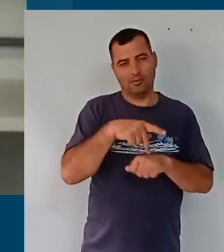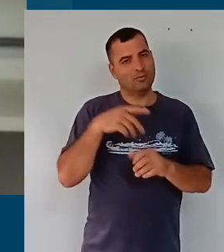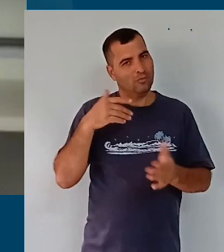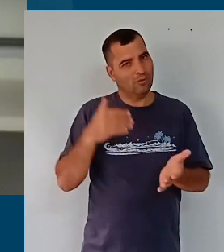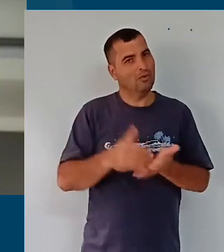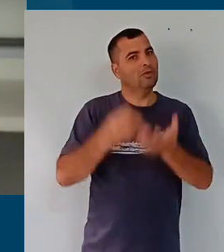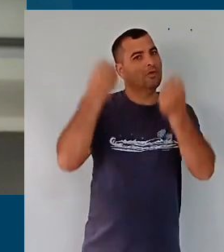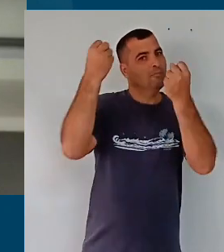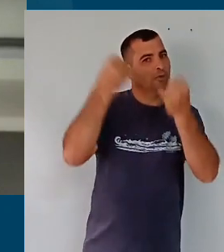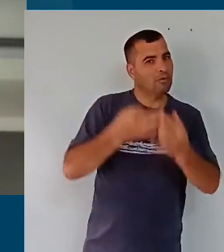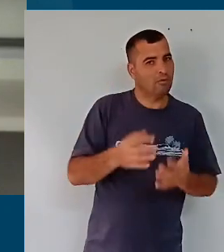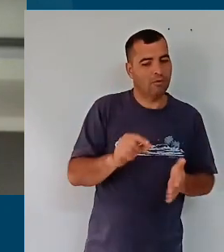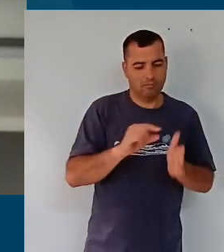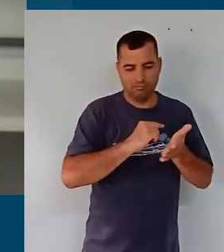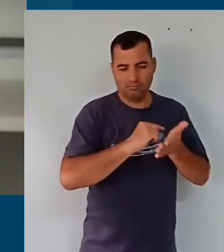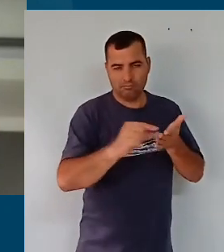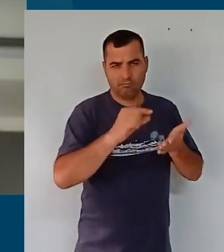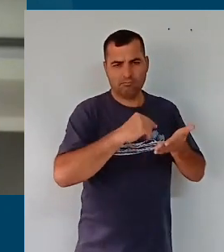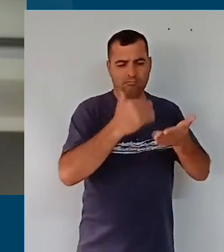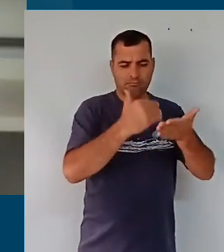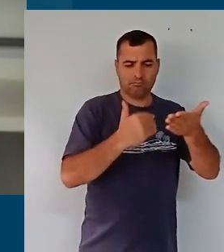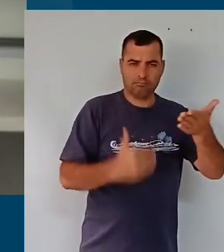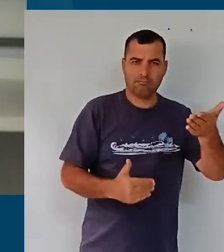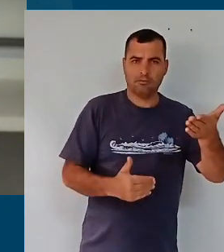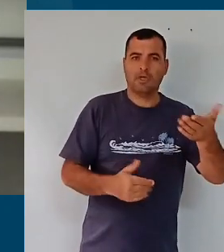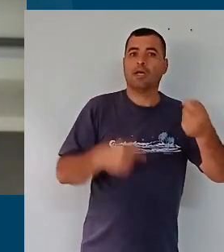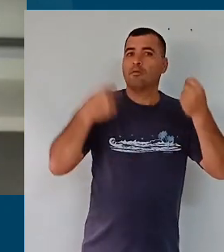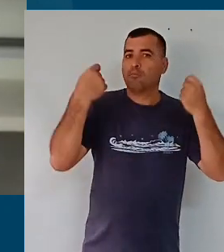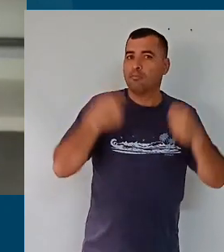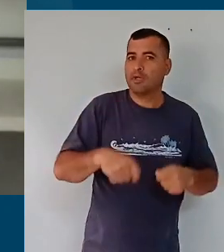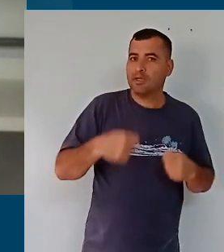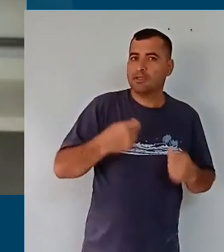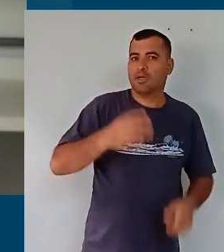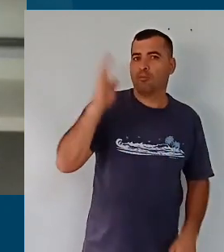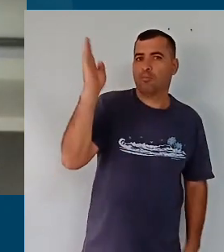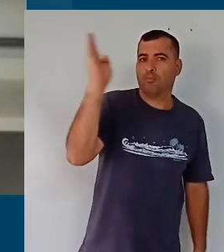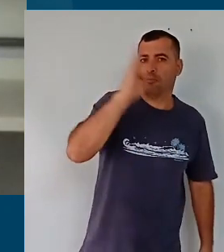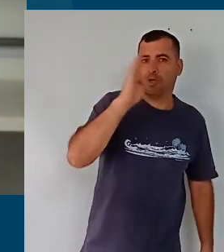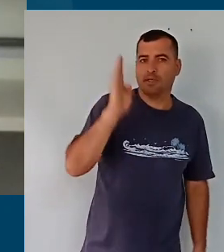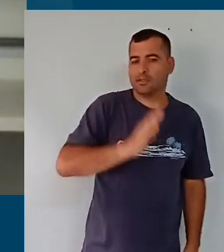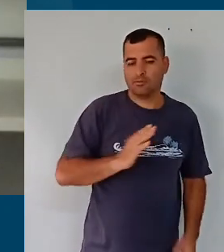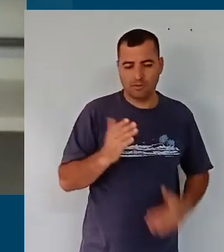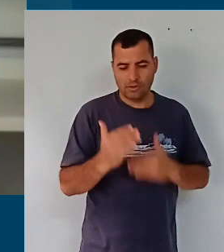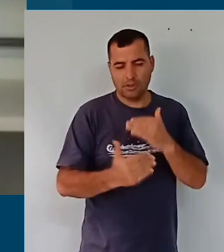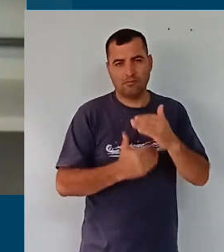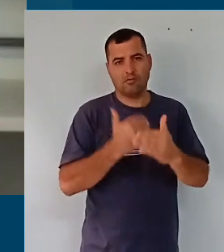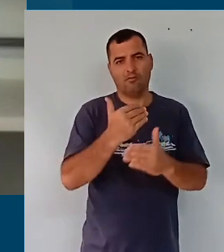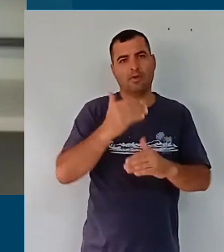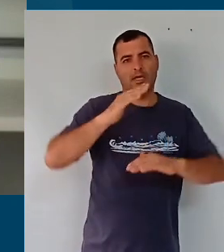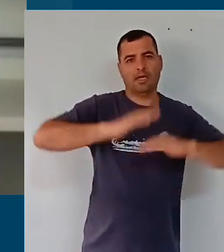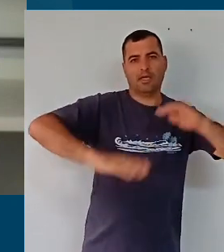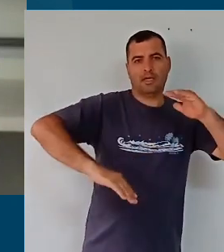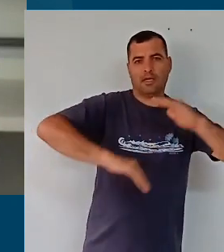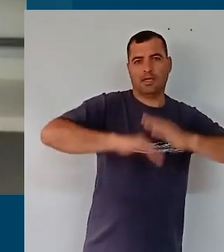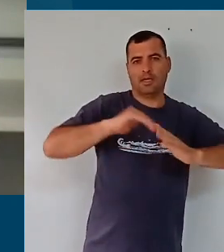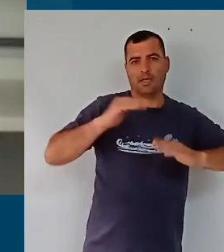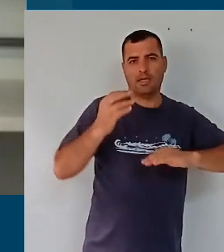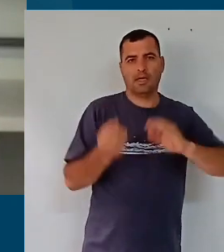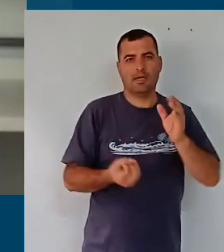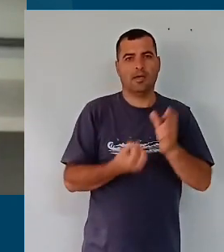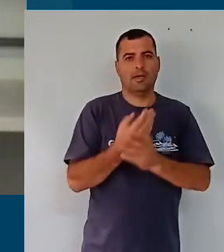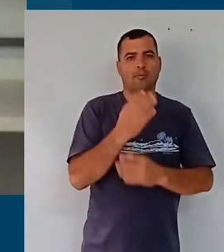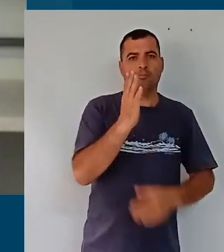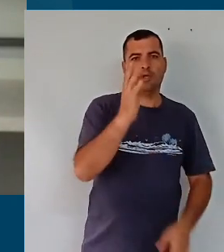clareza numa das suas resoluções sobre a necessidade do Brasil desenvolver e criar uma base